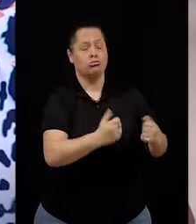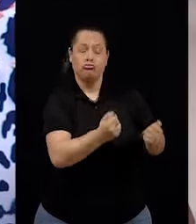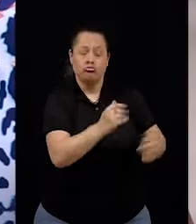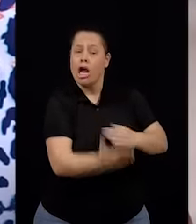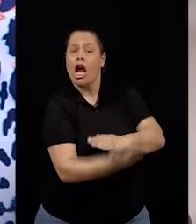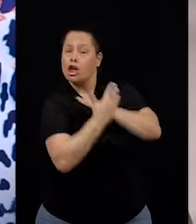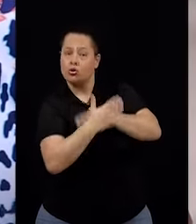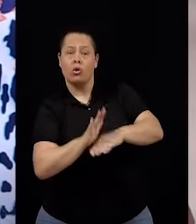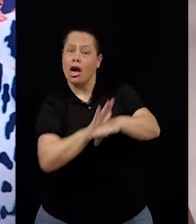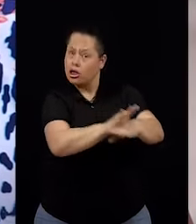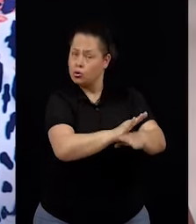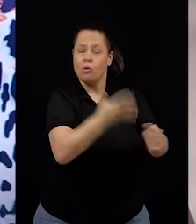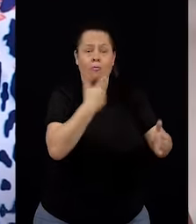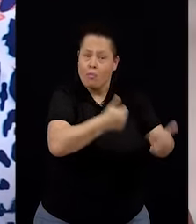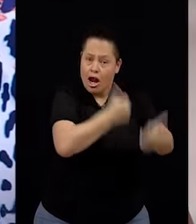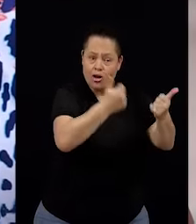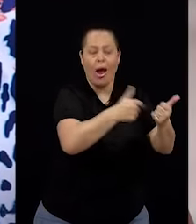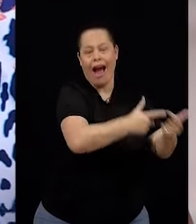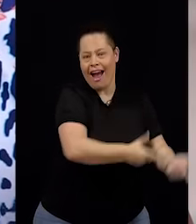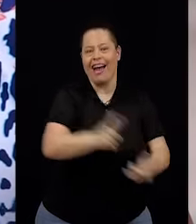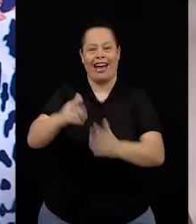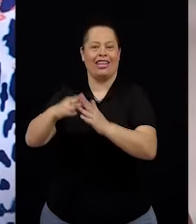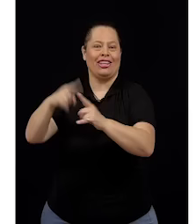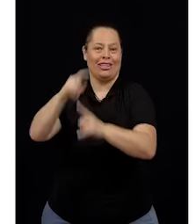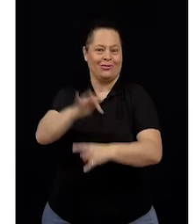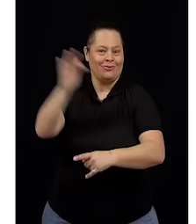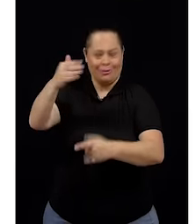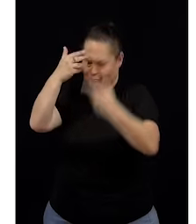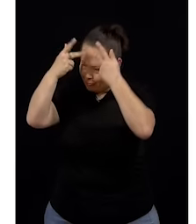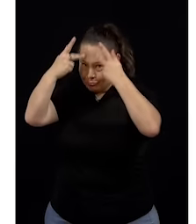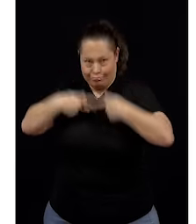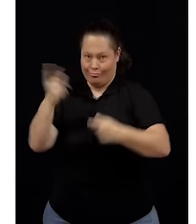sermos uma igreja em saída, uma igreja servidora e missionária.